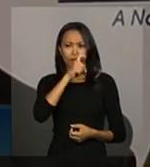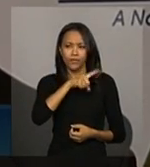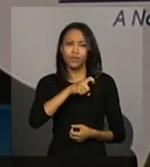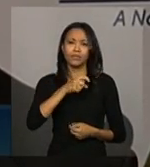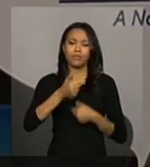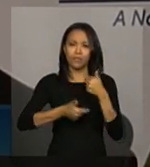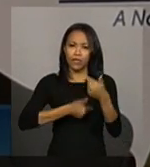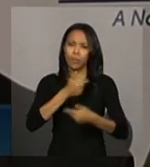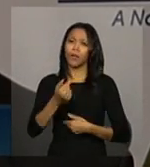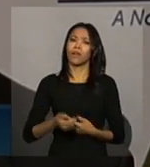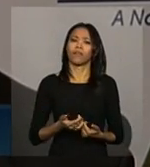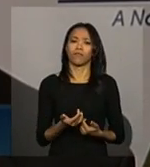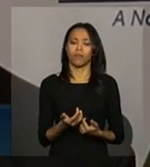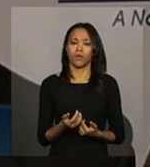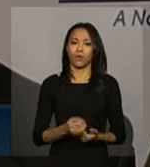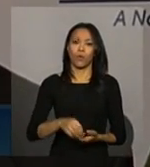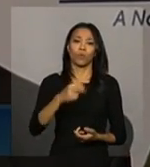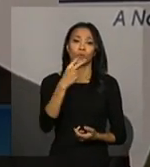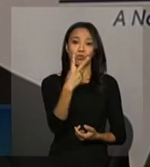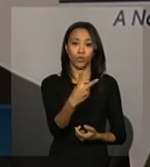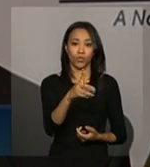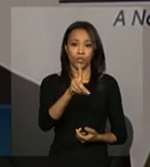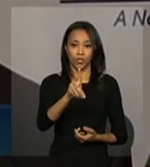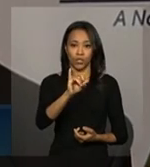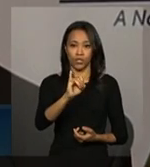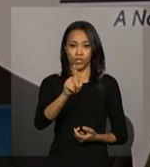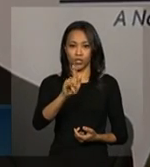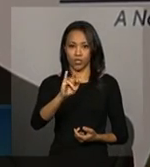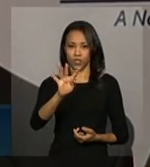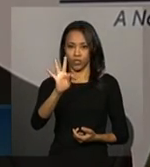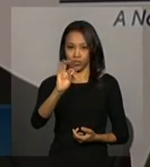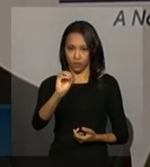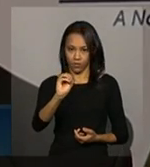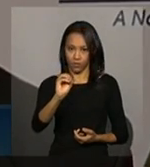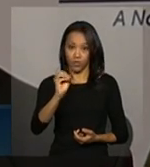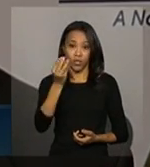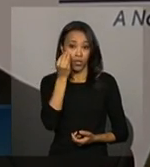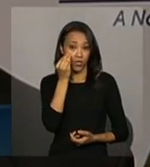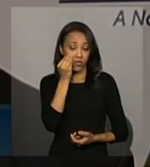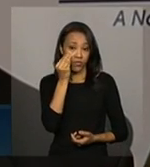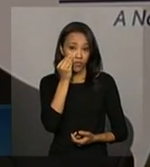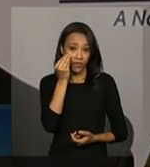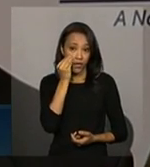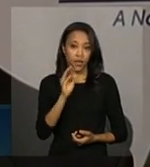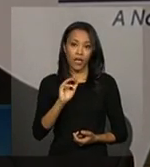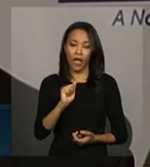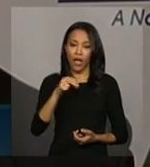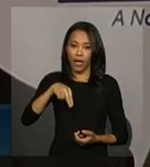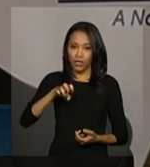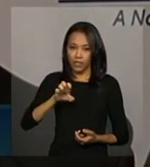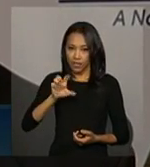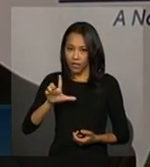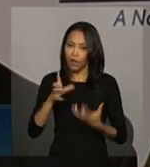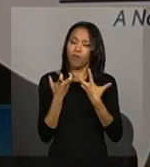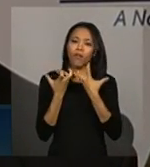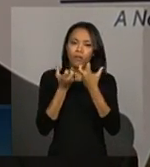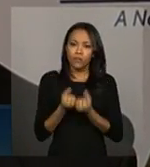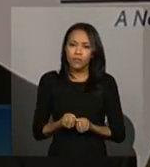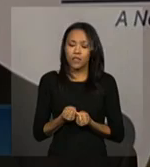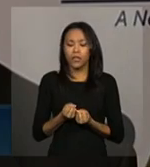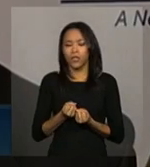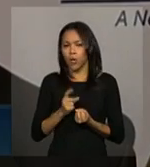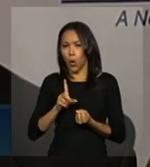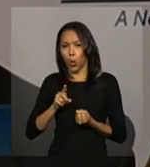trabalhe hoje com dois dígitos. Você pode ver a própria, VAC que a ANEL aceita, ou